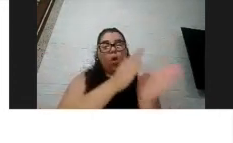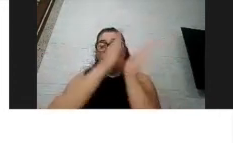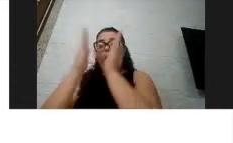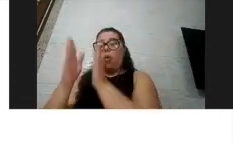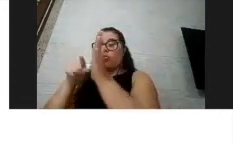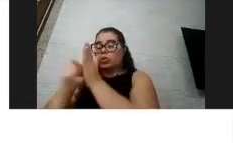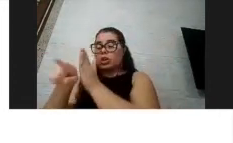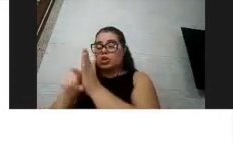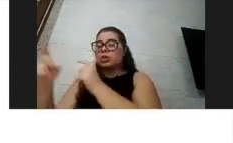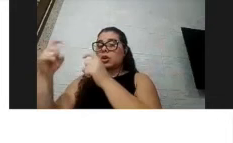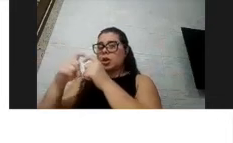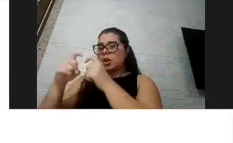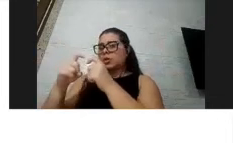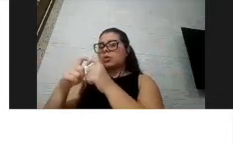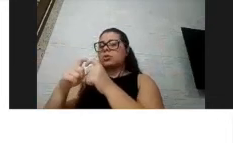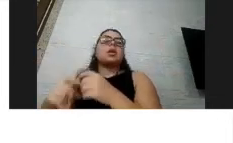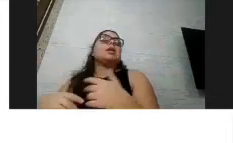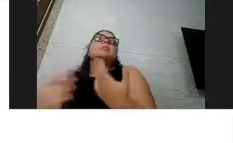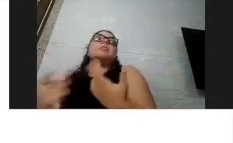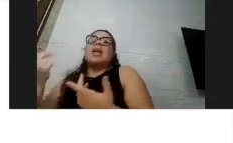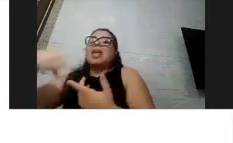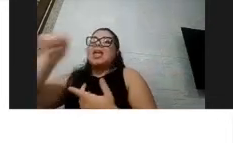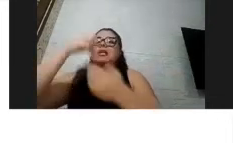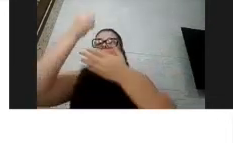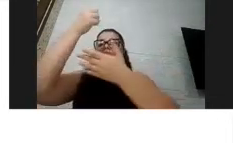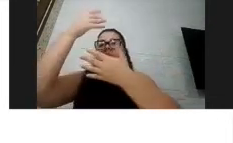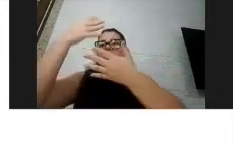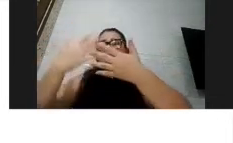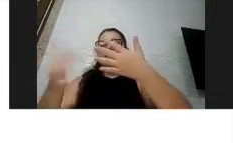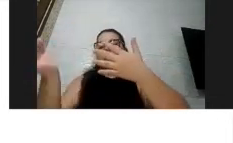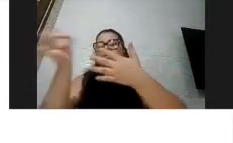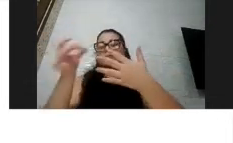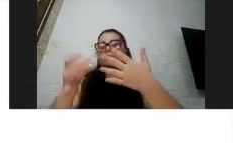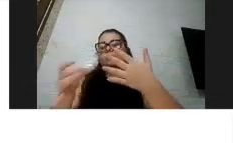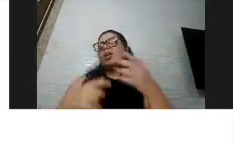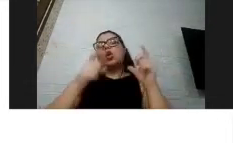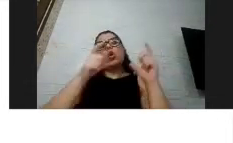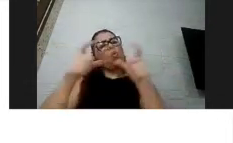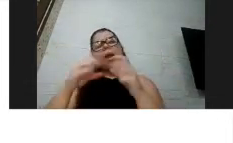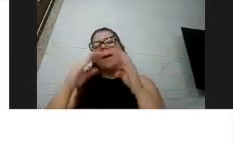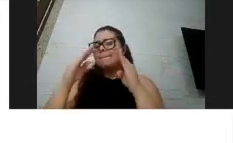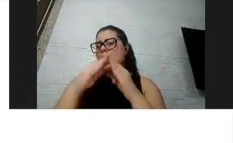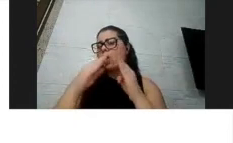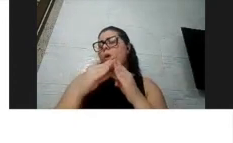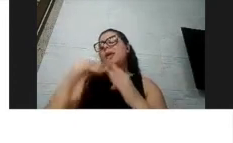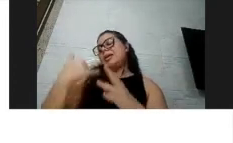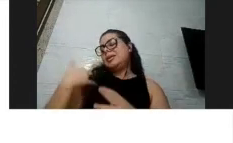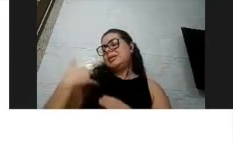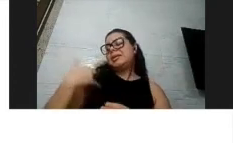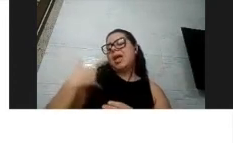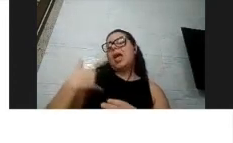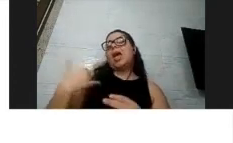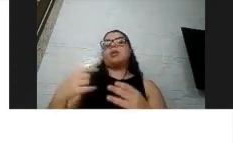Informações sociodemográficas, então, idade, sexo, que país e que cidade que mora, se tem